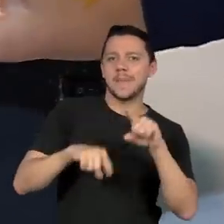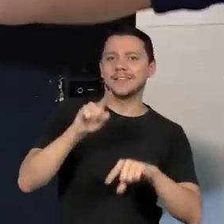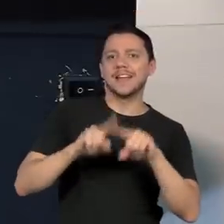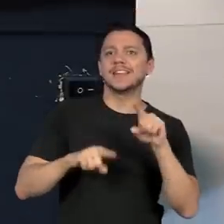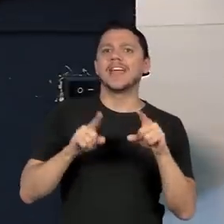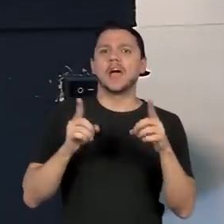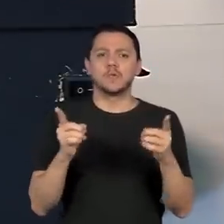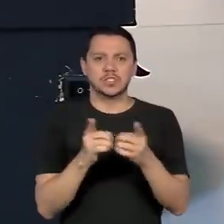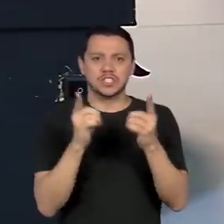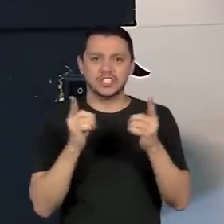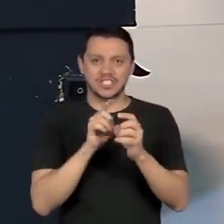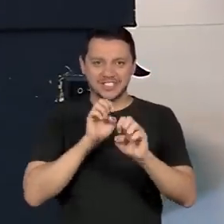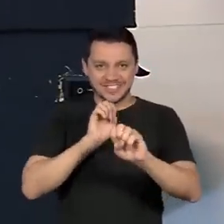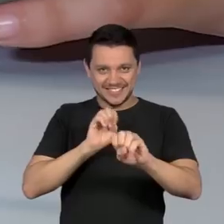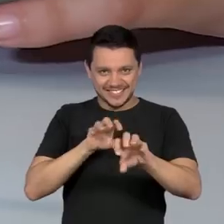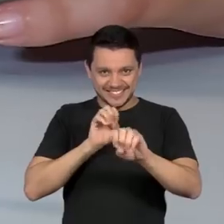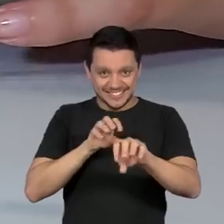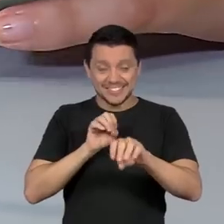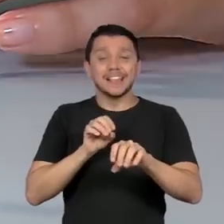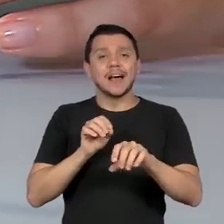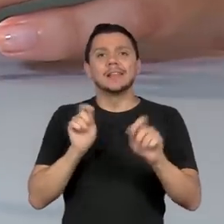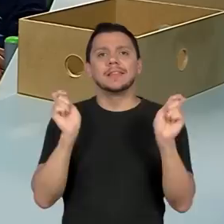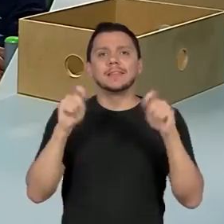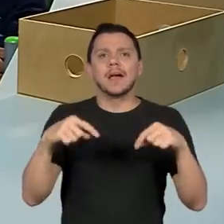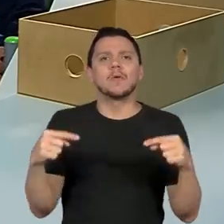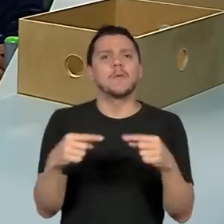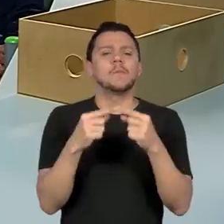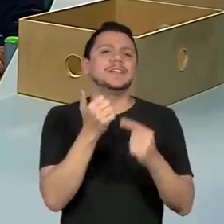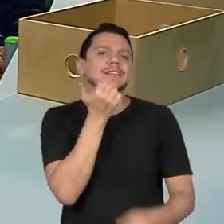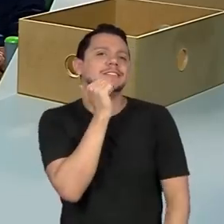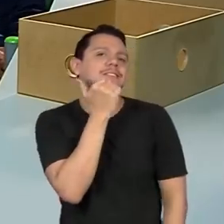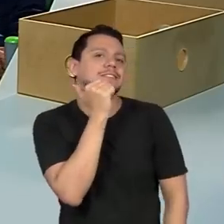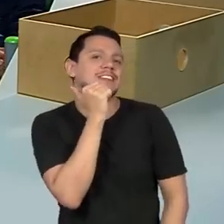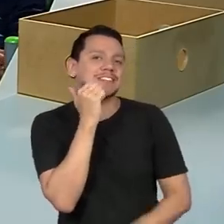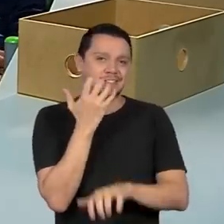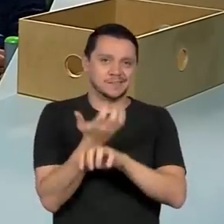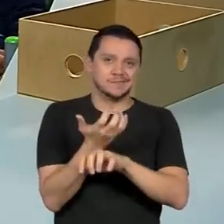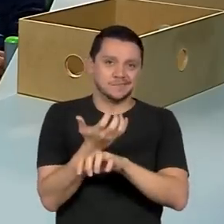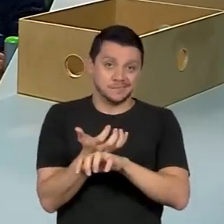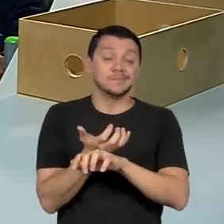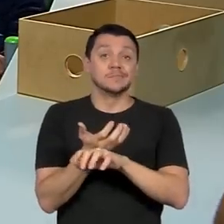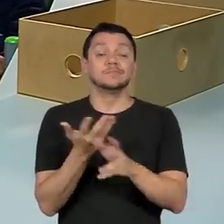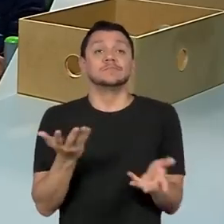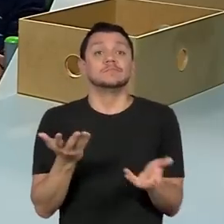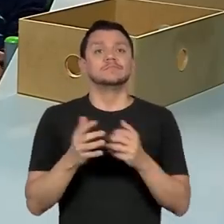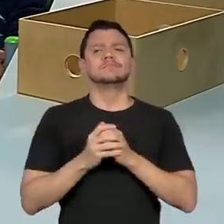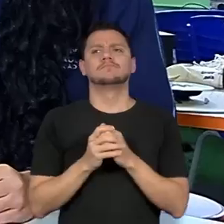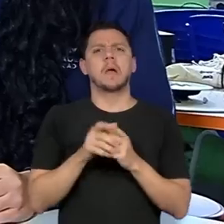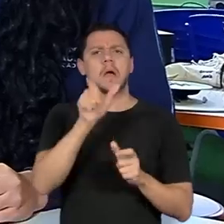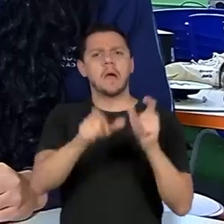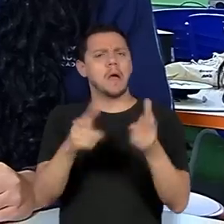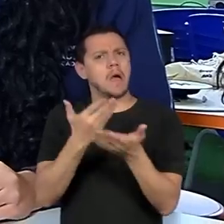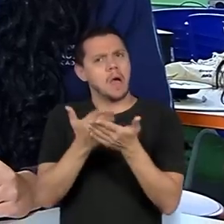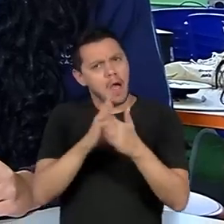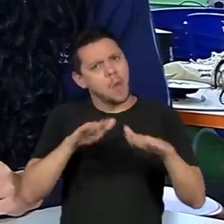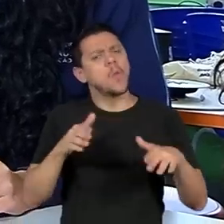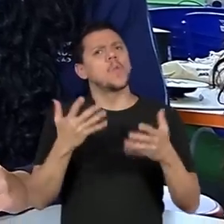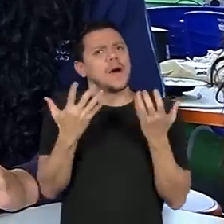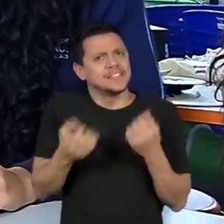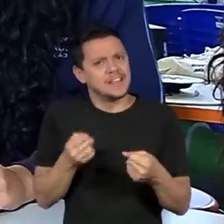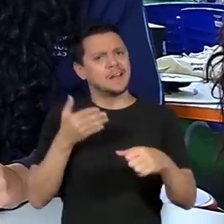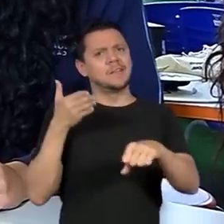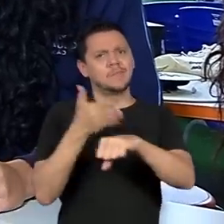ser usados principalmente nas aulas de ciências. Foi a percepção sobre o engajamento dos estudantes que fez com que a